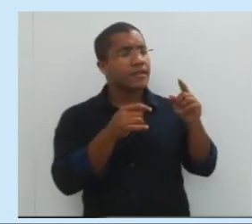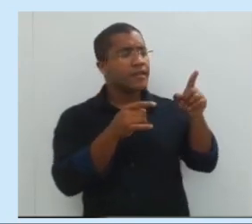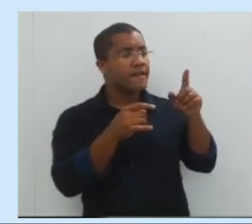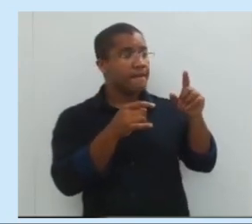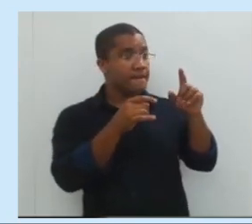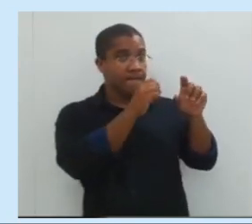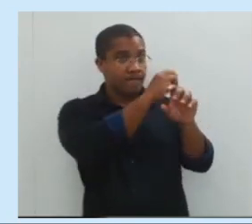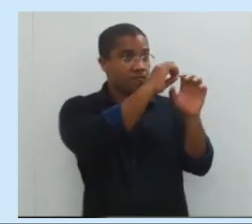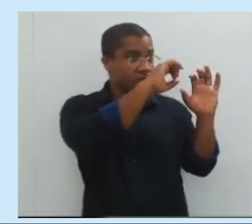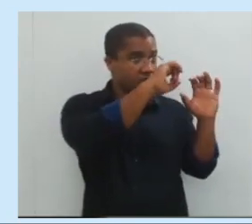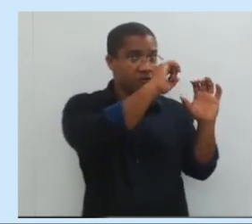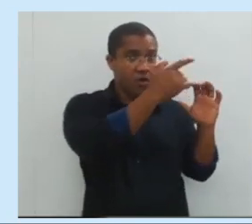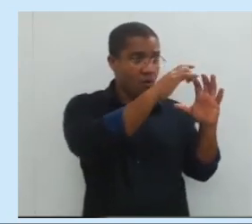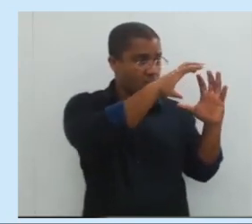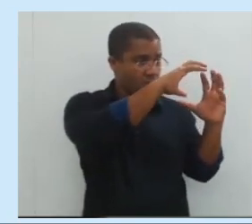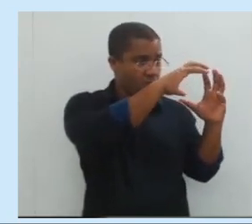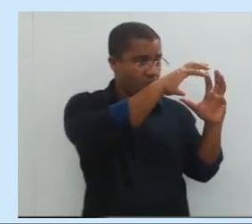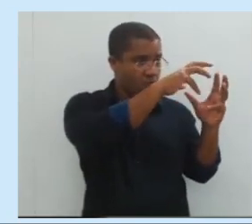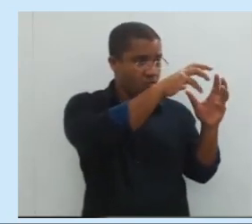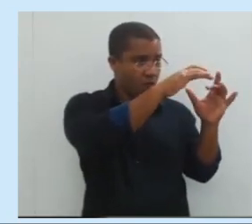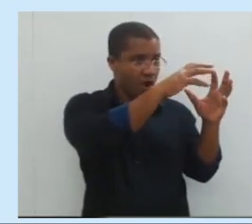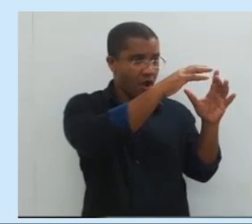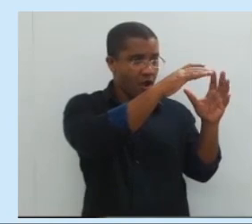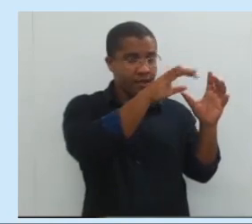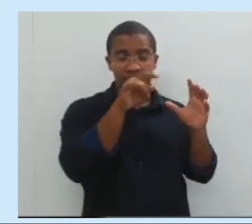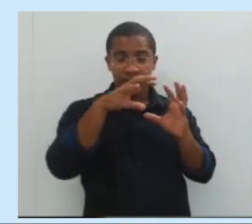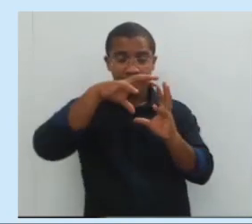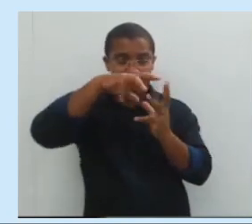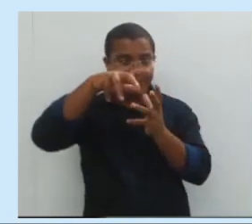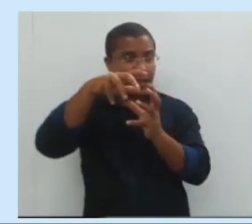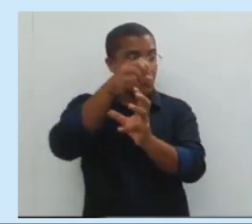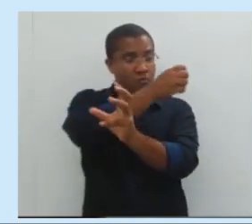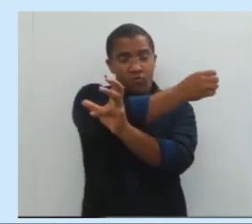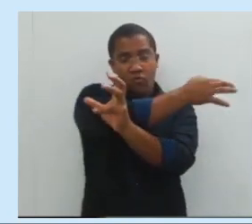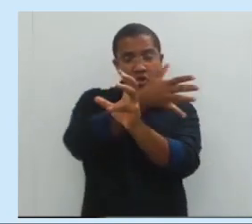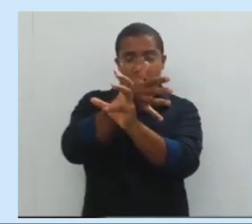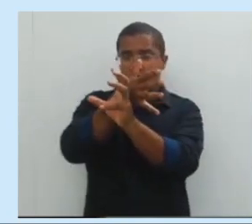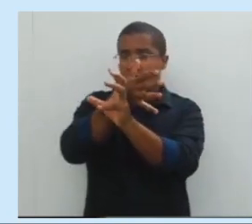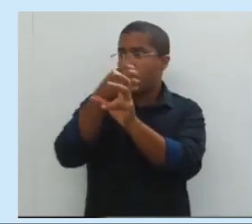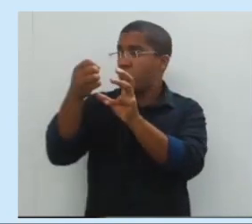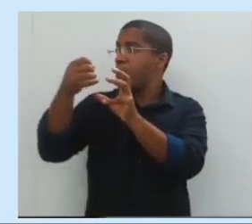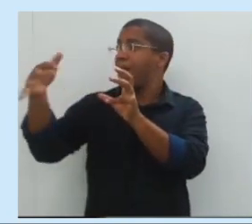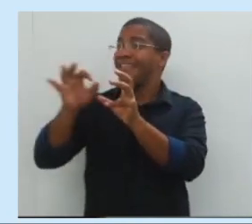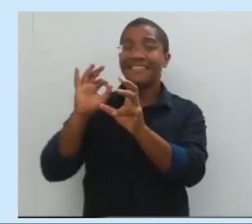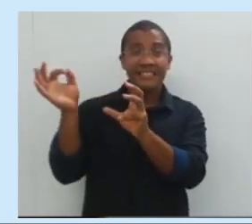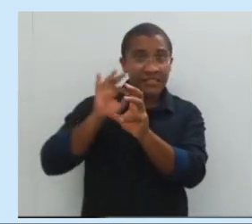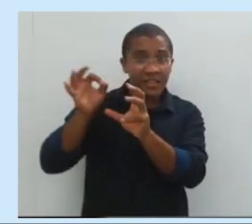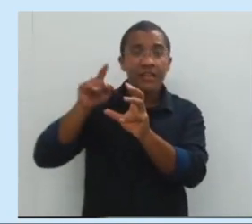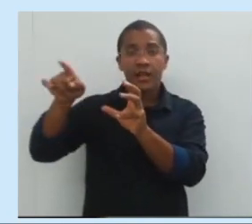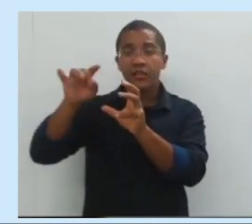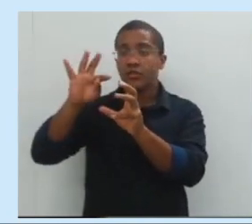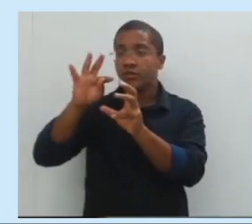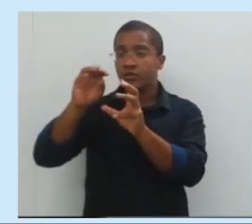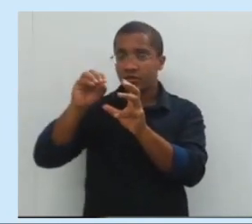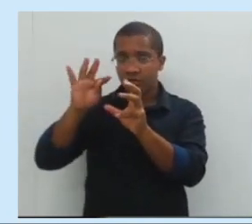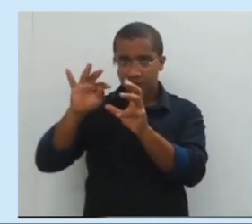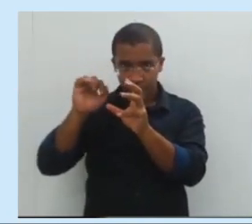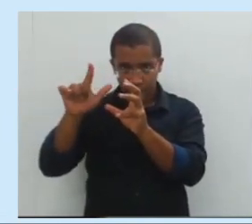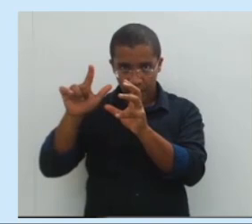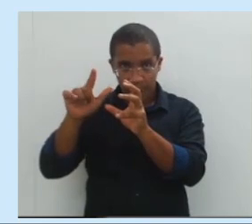Quando passa um pouquinho de raio de Sol, significa eclipse parcial. Ok?